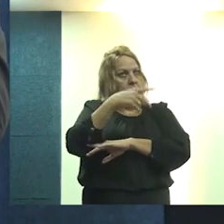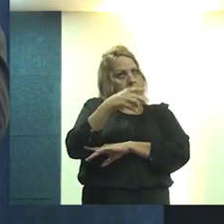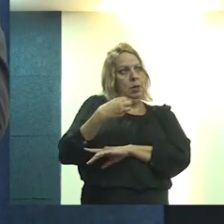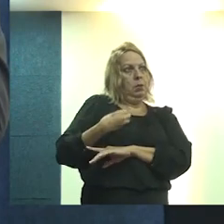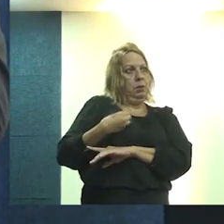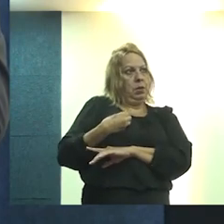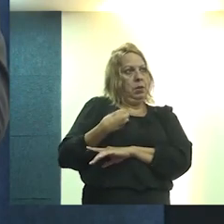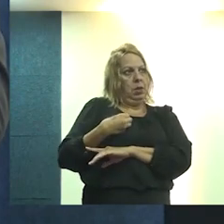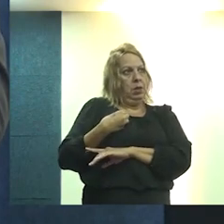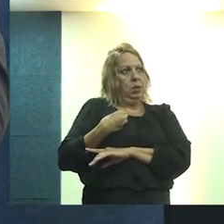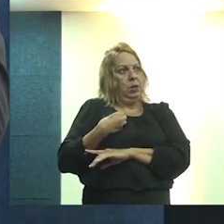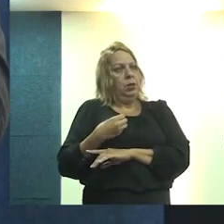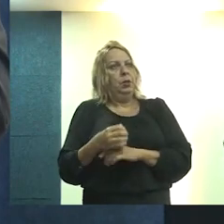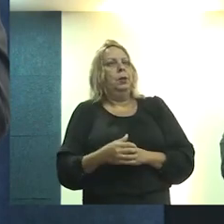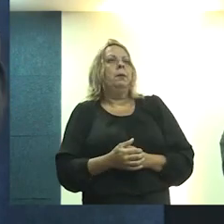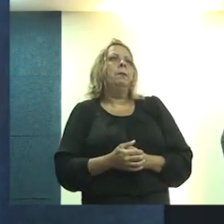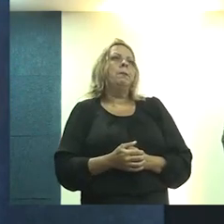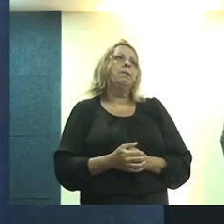Aplausos